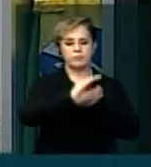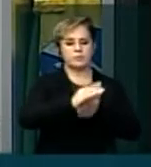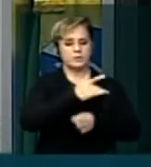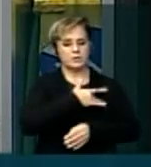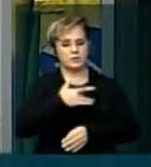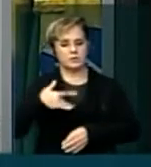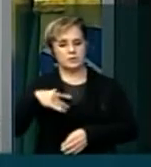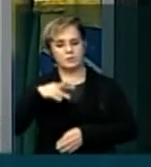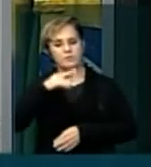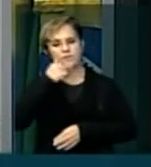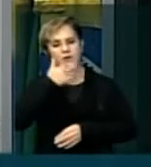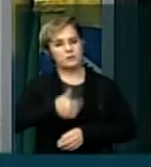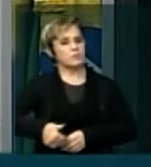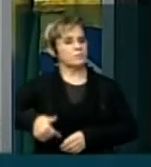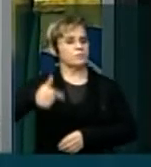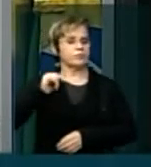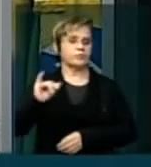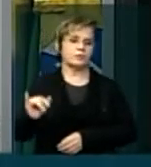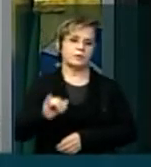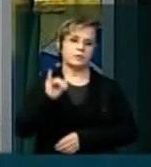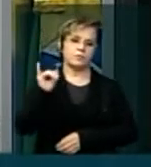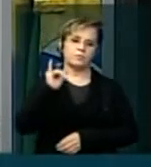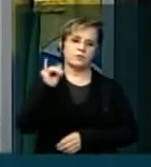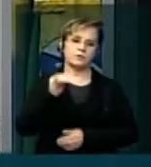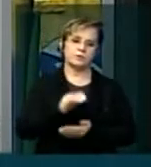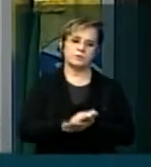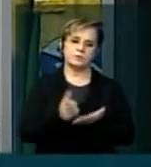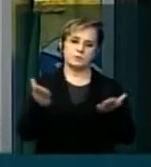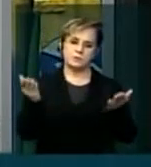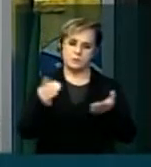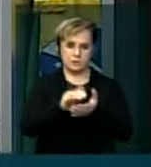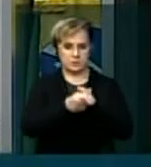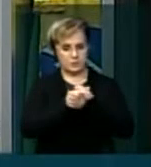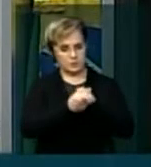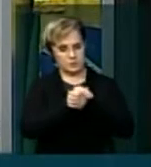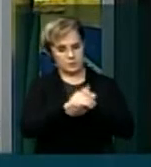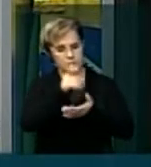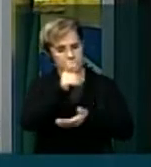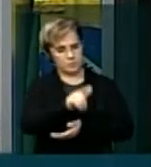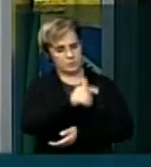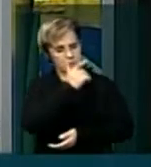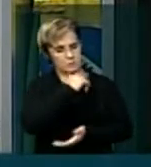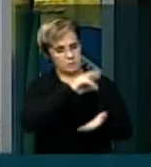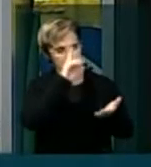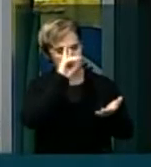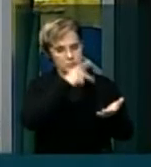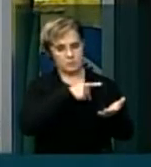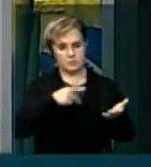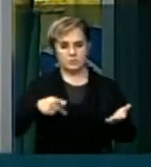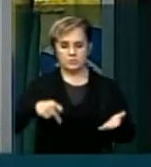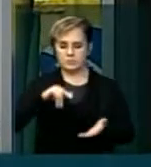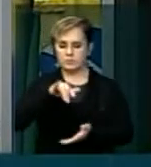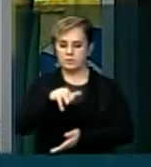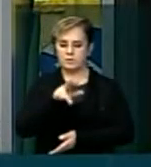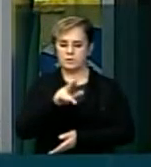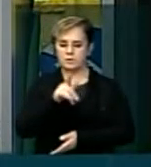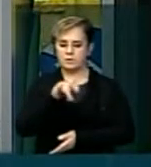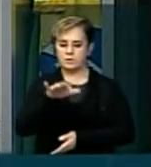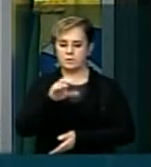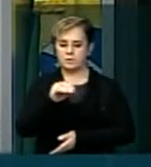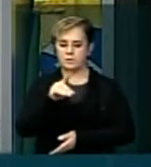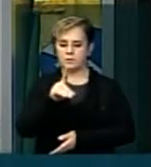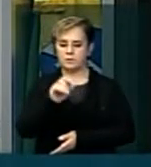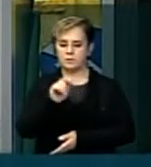dar um pacto extremamente potente. Quero terminar, mais uma vez, cumprimentando o Voce Excelente, Presidente Júlio Delgado, e